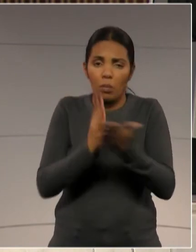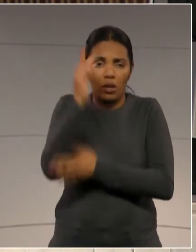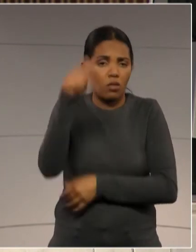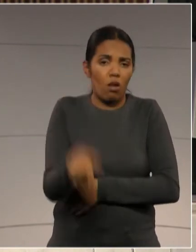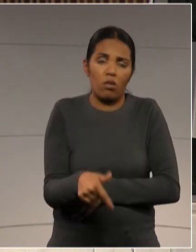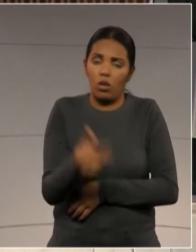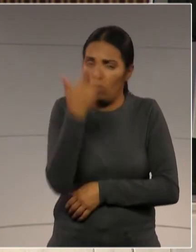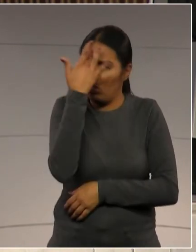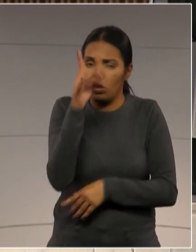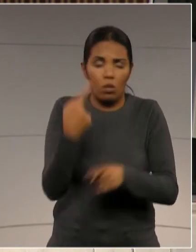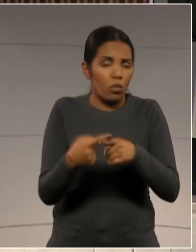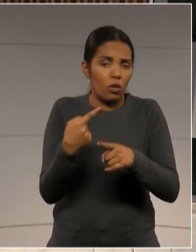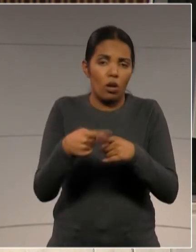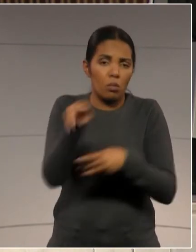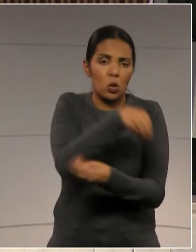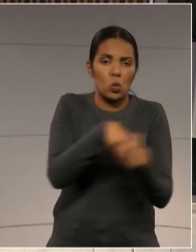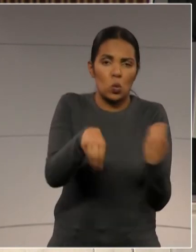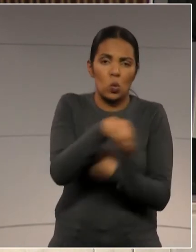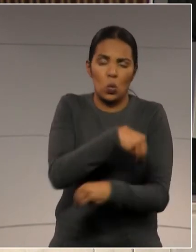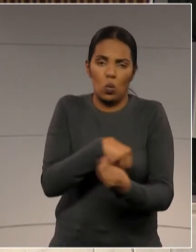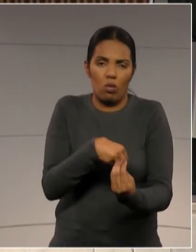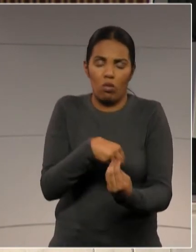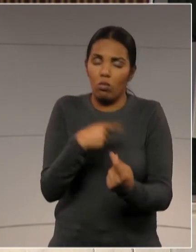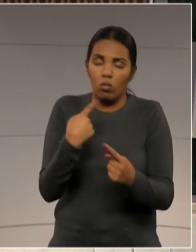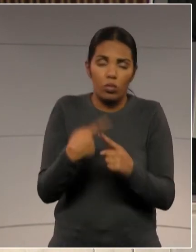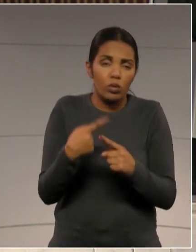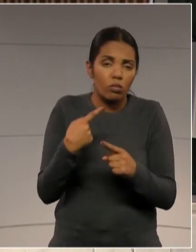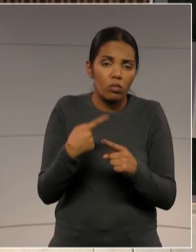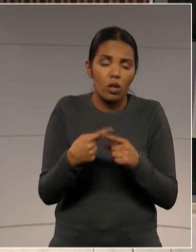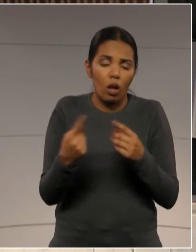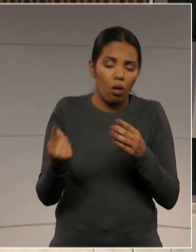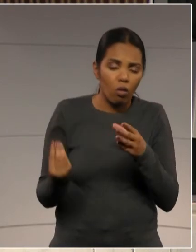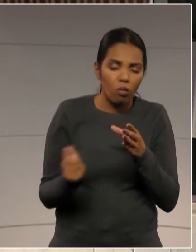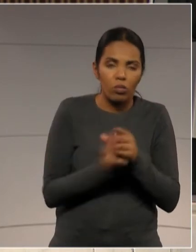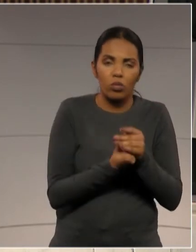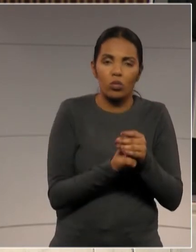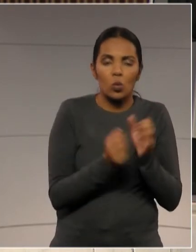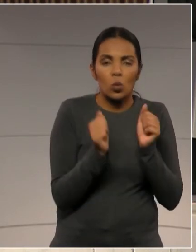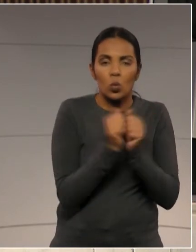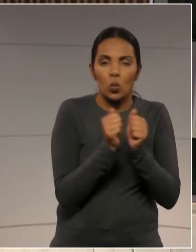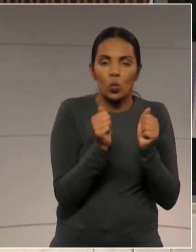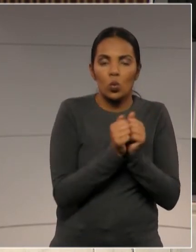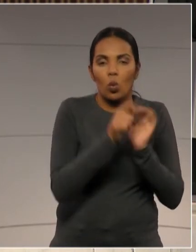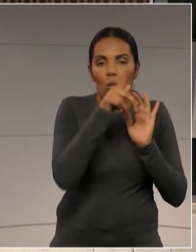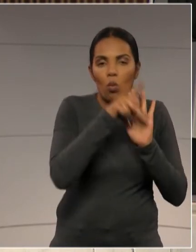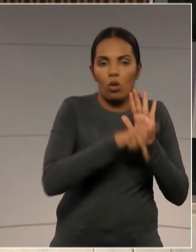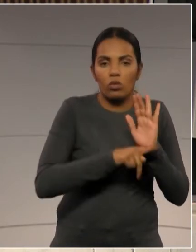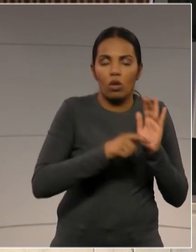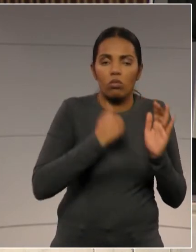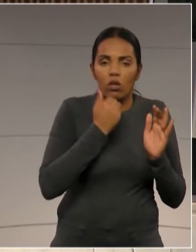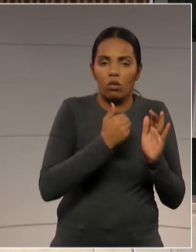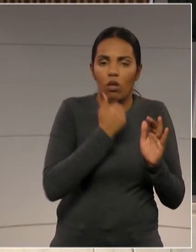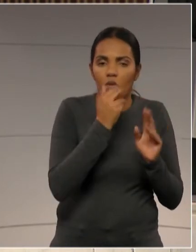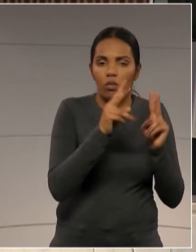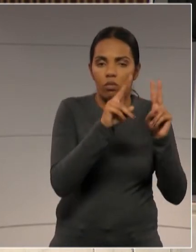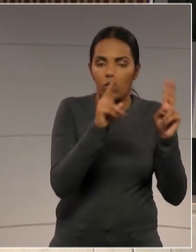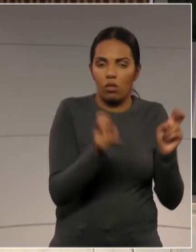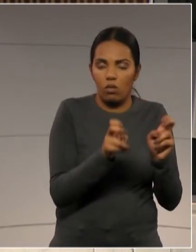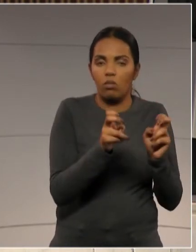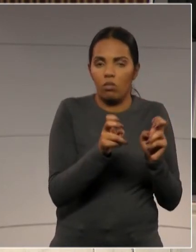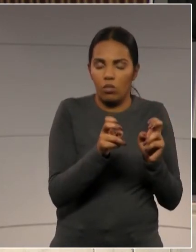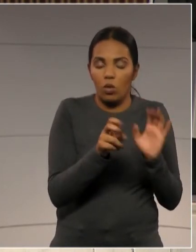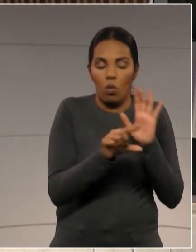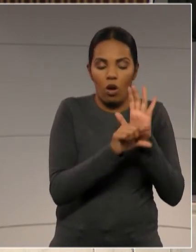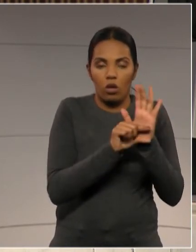não sei por que não mandou. Não sei por que insiste em manter, neste projeto, este artigo